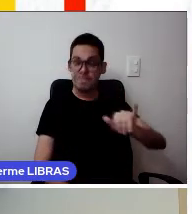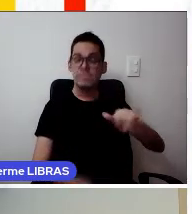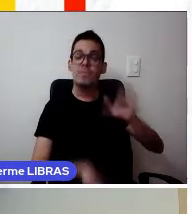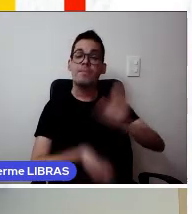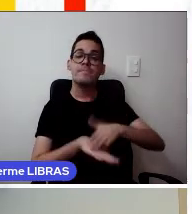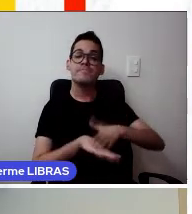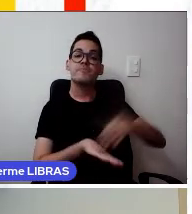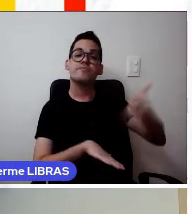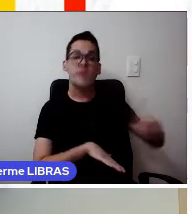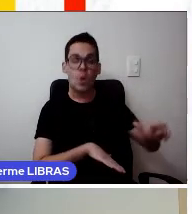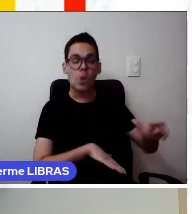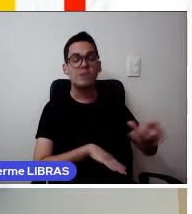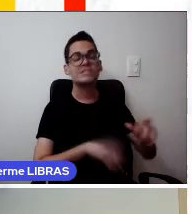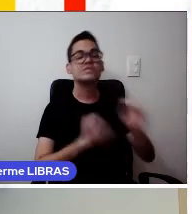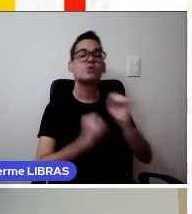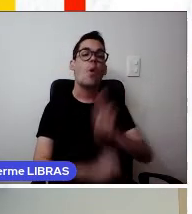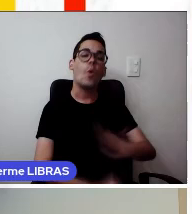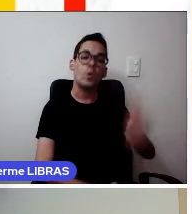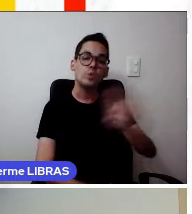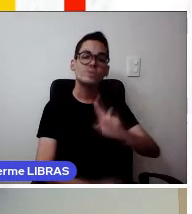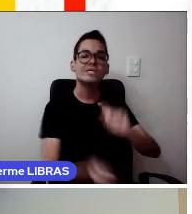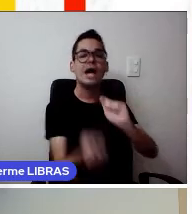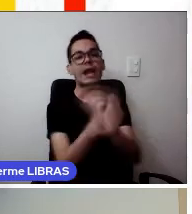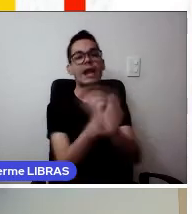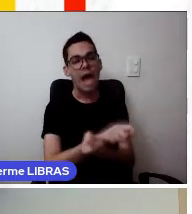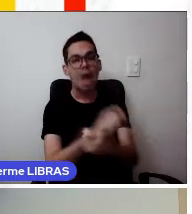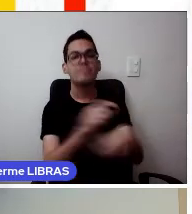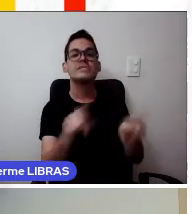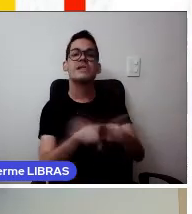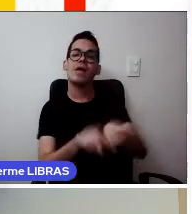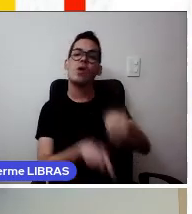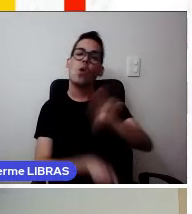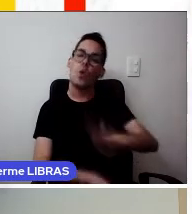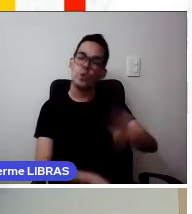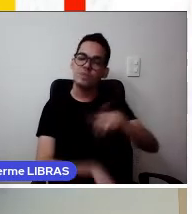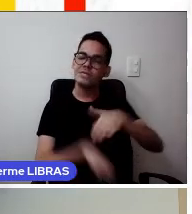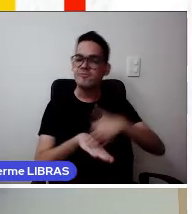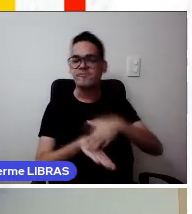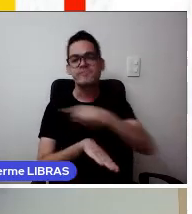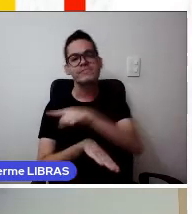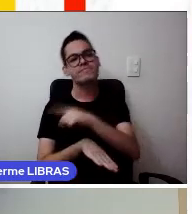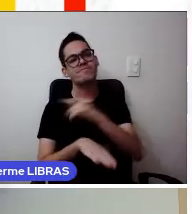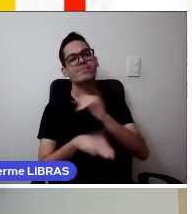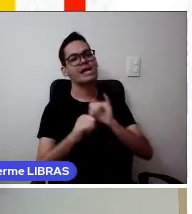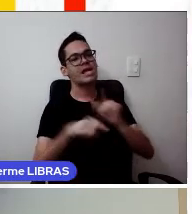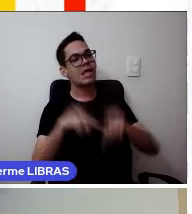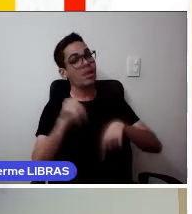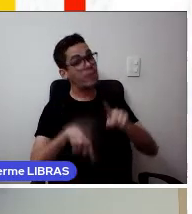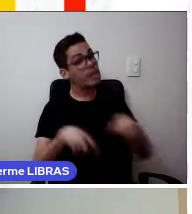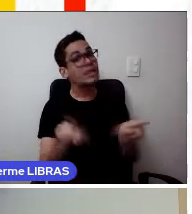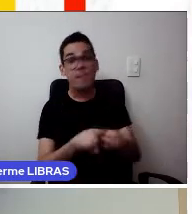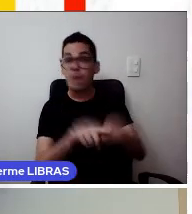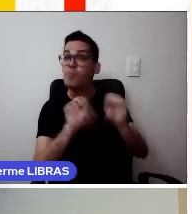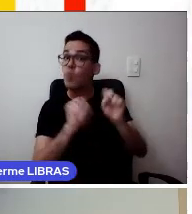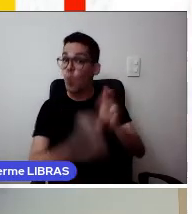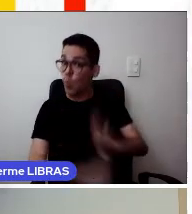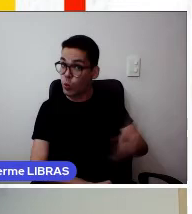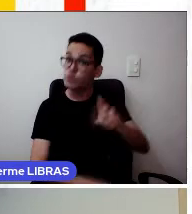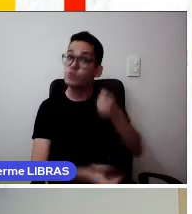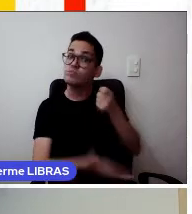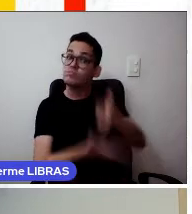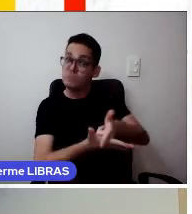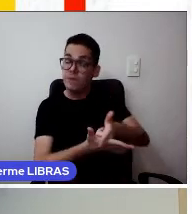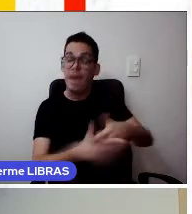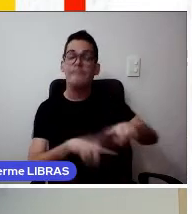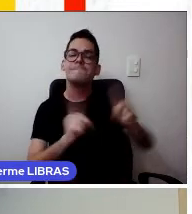distribuam, remixem, adaptem e criem a partir do seu trabalho, mesmo para fins comerciais, desde que ele atribua o